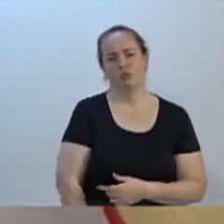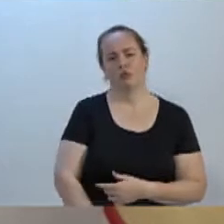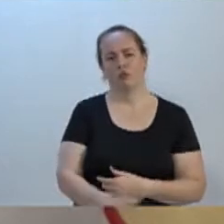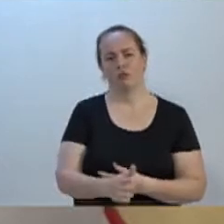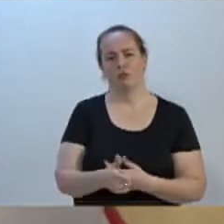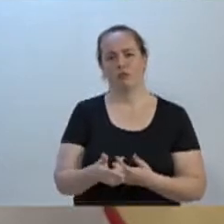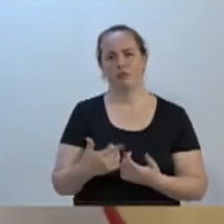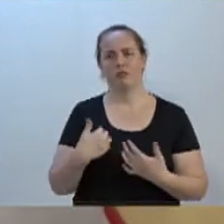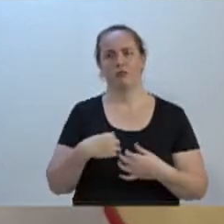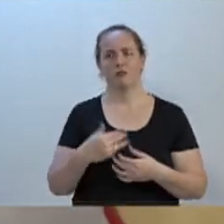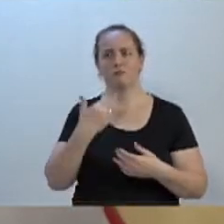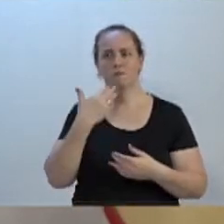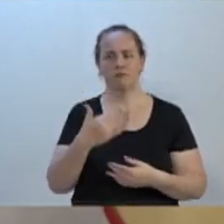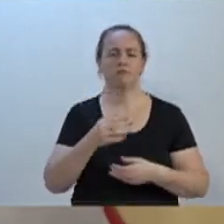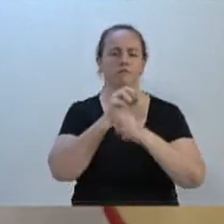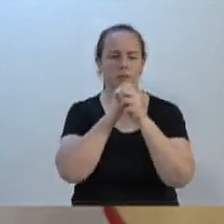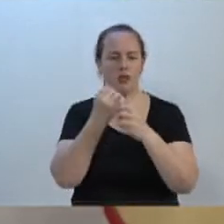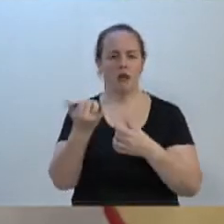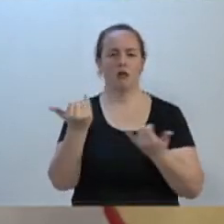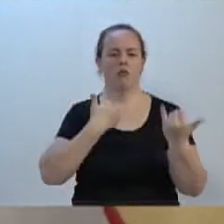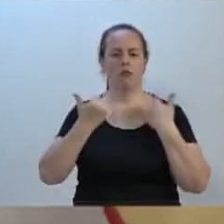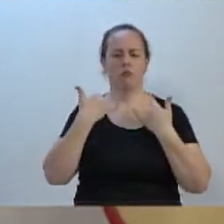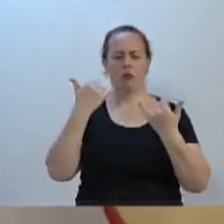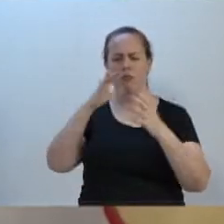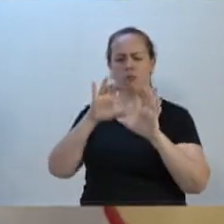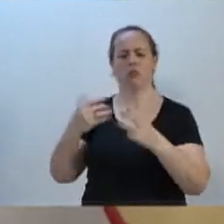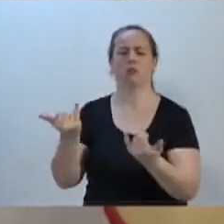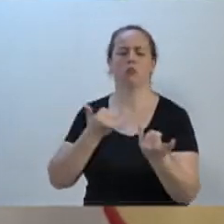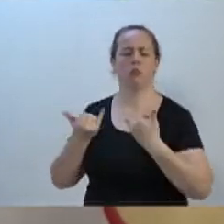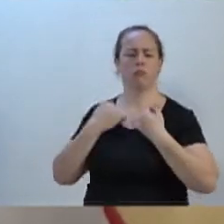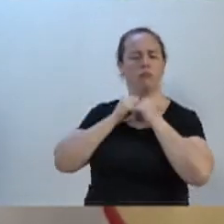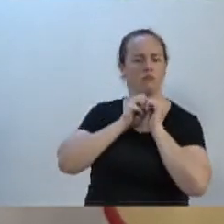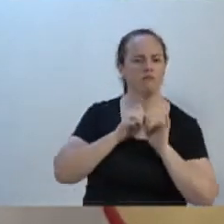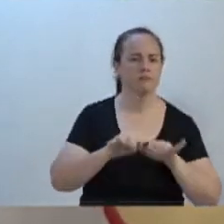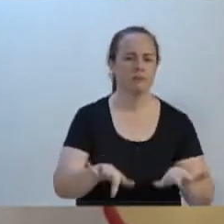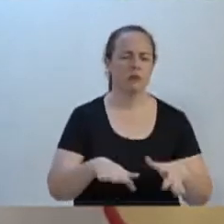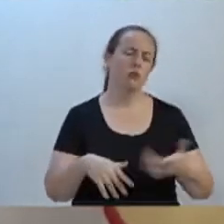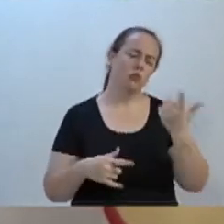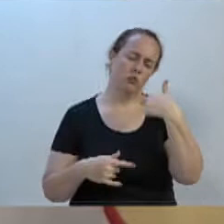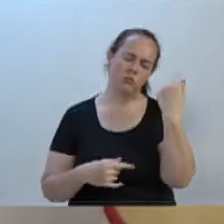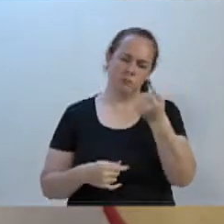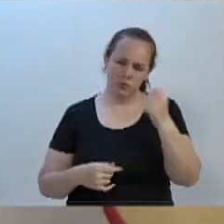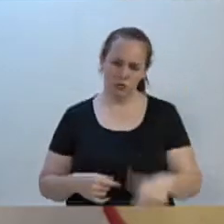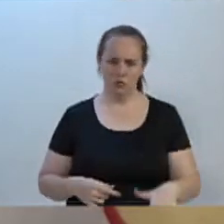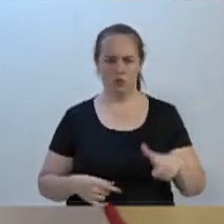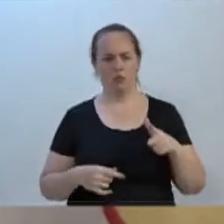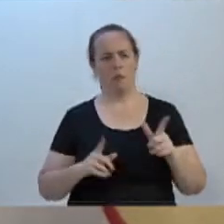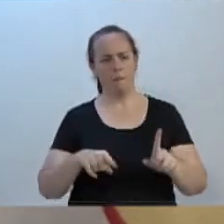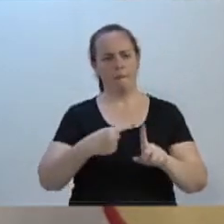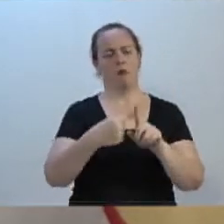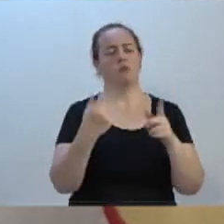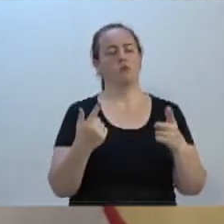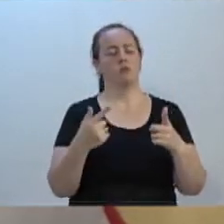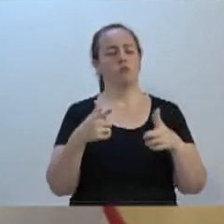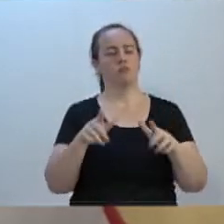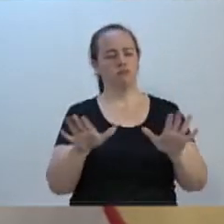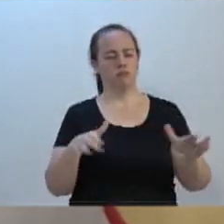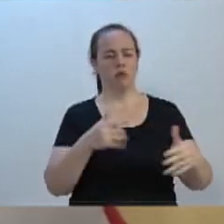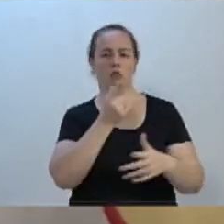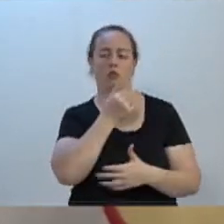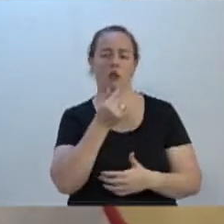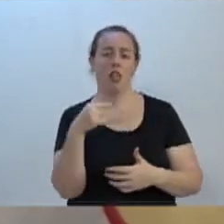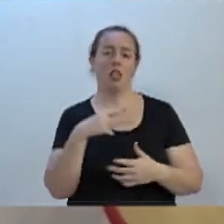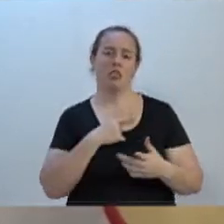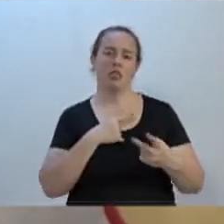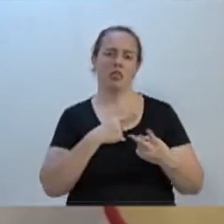fazendo ecoar a voz da população da região norte da cidade. Nós precisamos de mais um reservatório na região. Nós temos